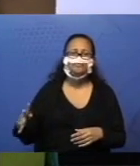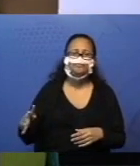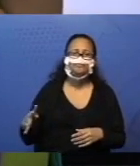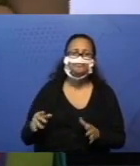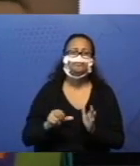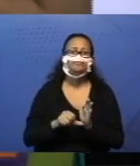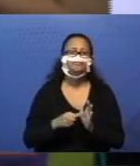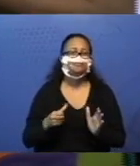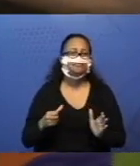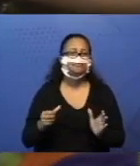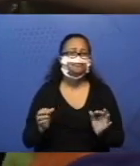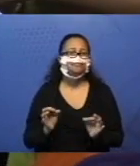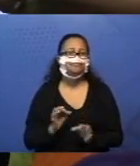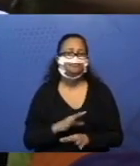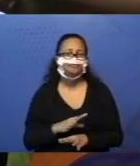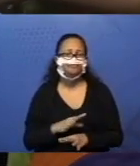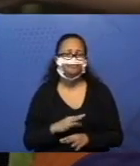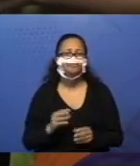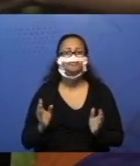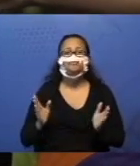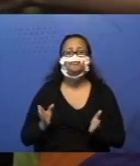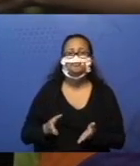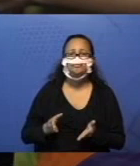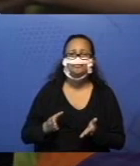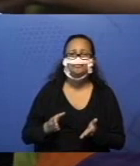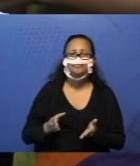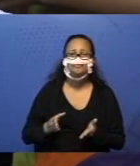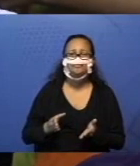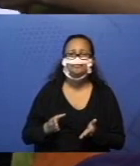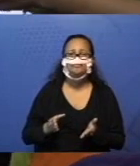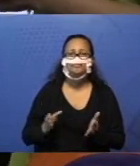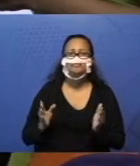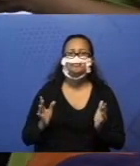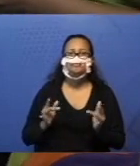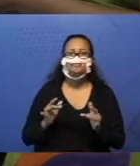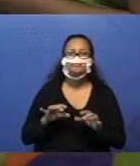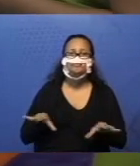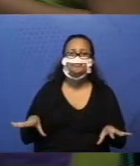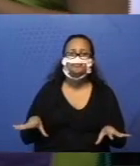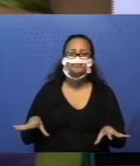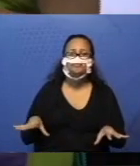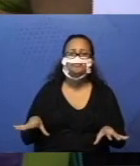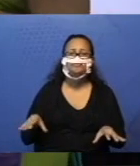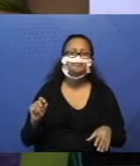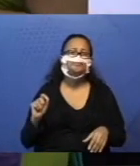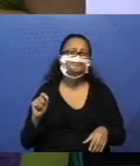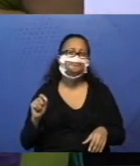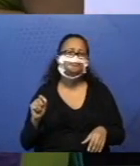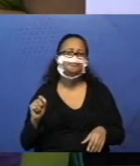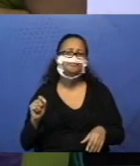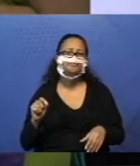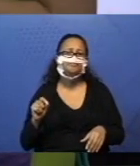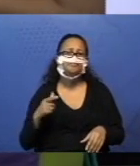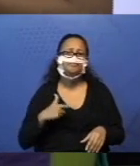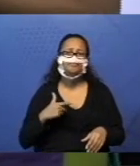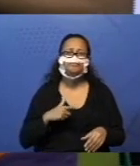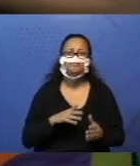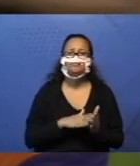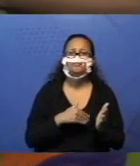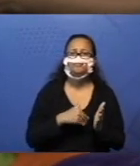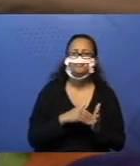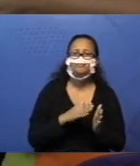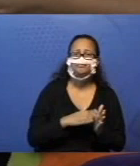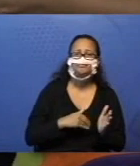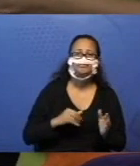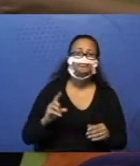10. Sobrou o quê, pessoal, sem pintar? Olha bem. Sobrou 1. Então, nós